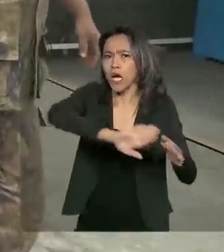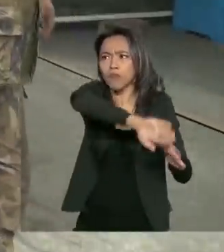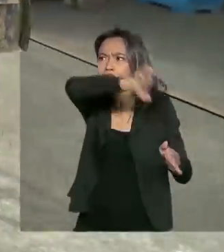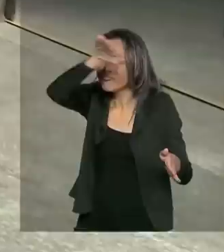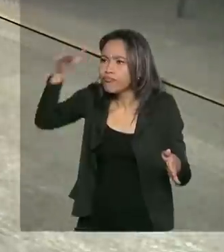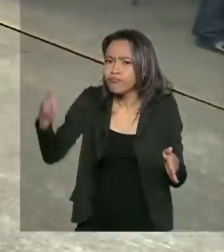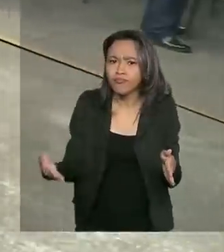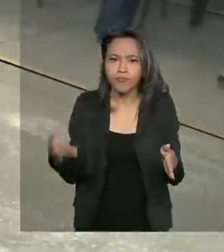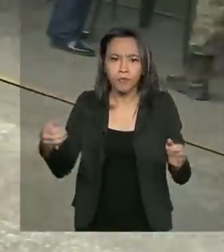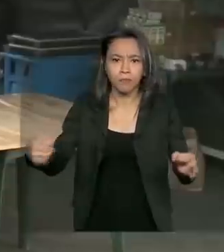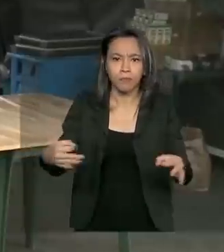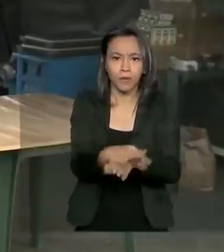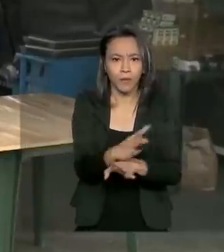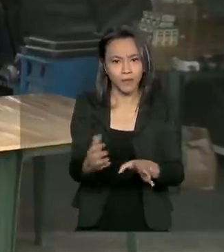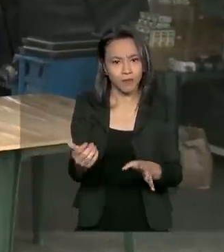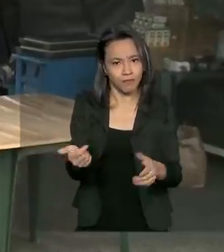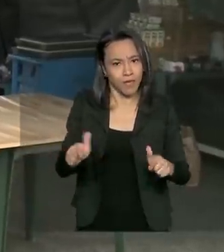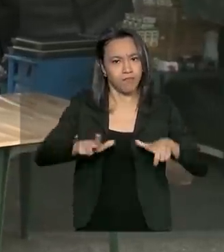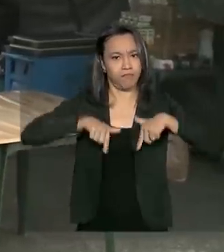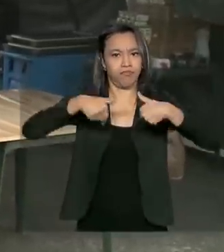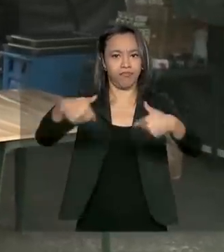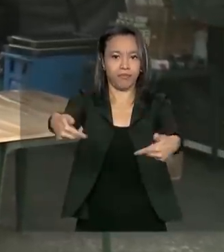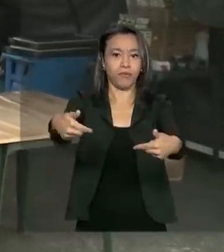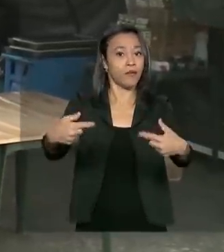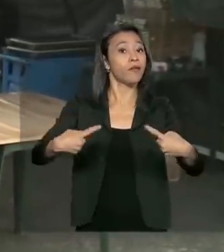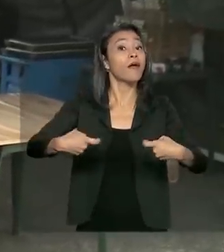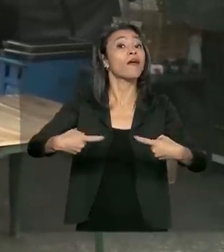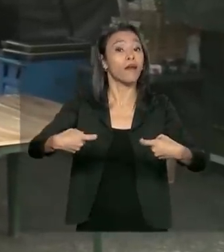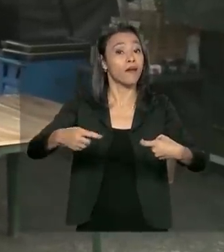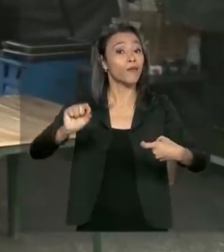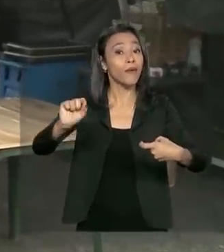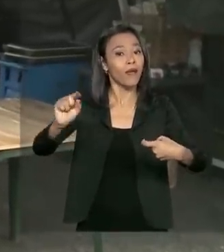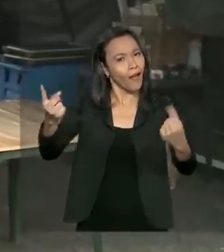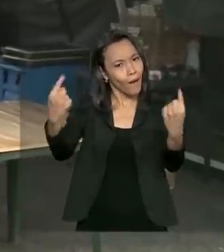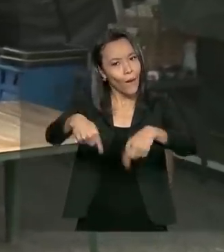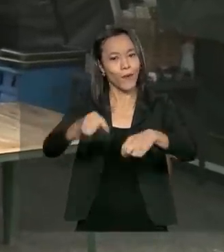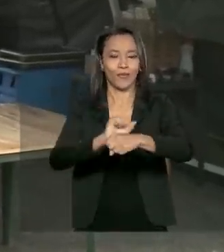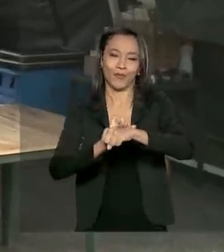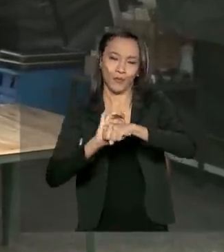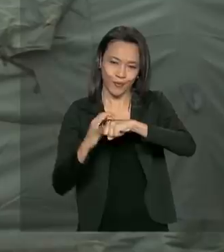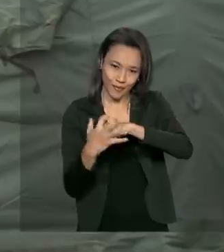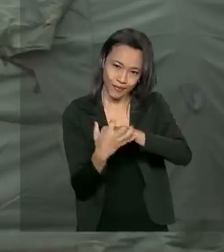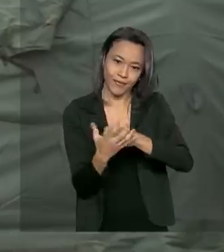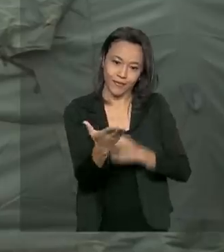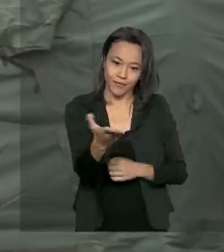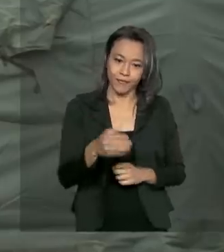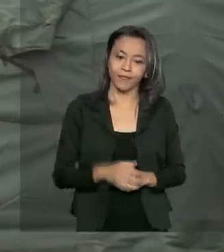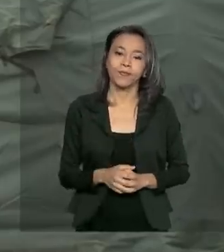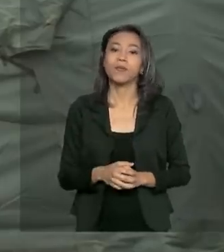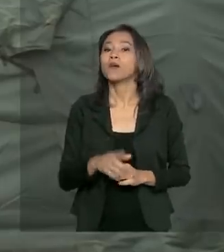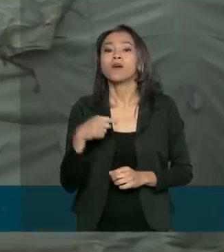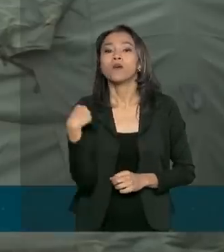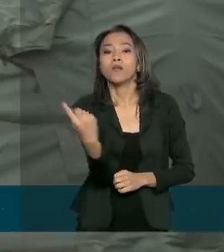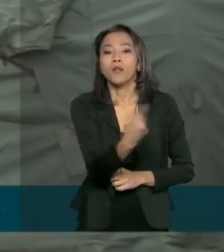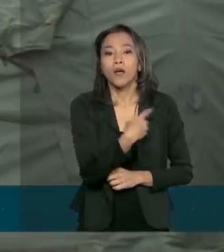prontos para o combate. E a guerra aqui é contra o coronavírus. Nós estamos